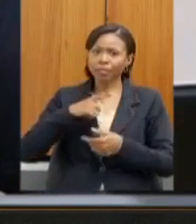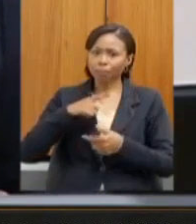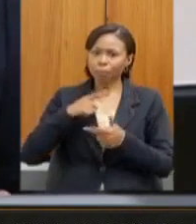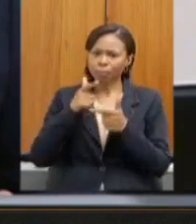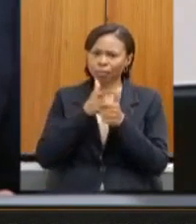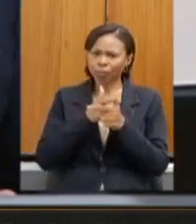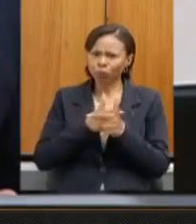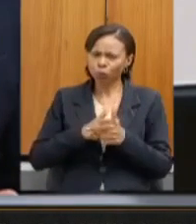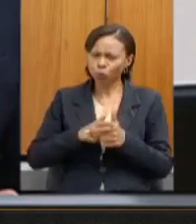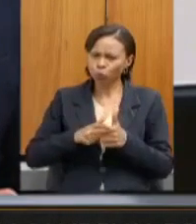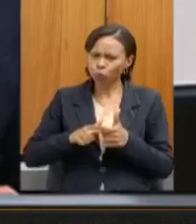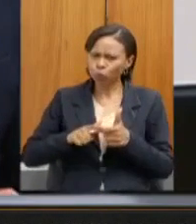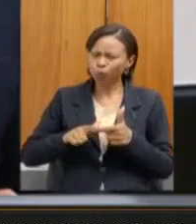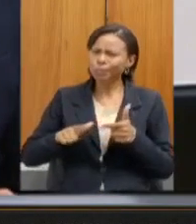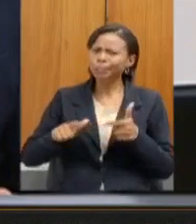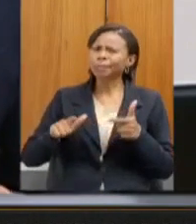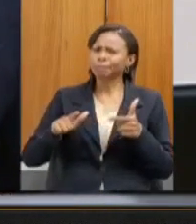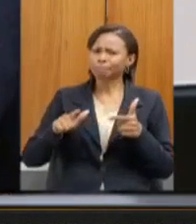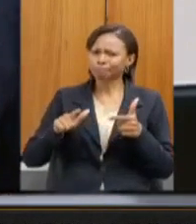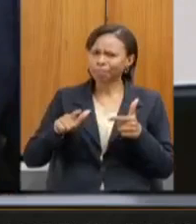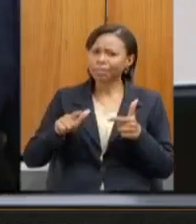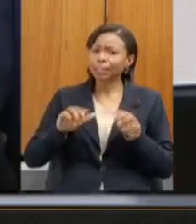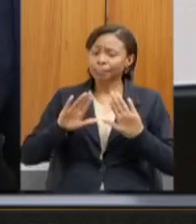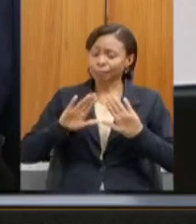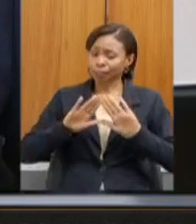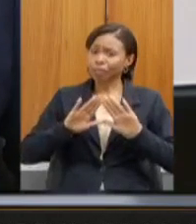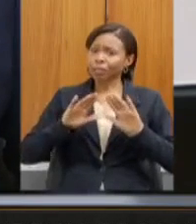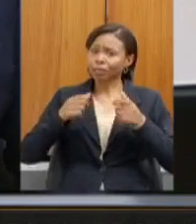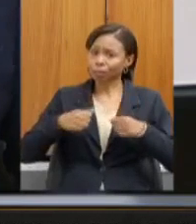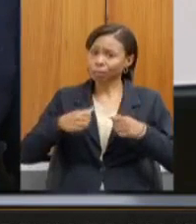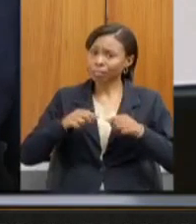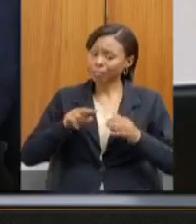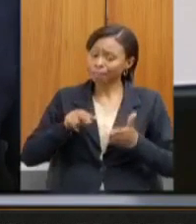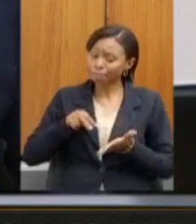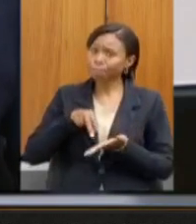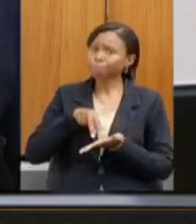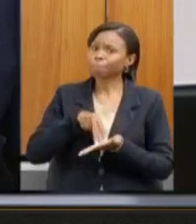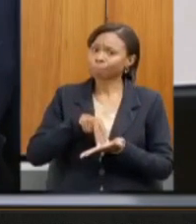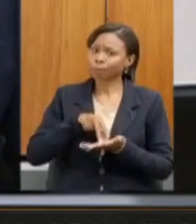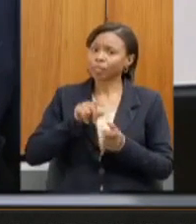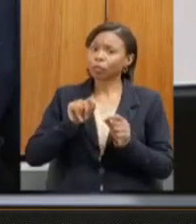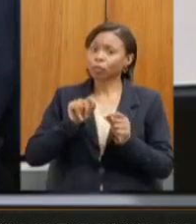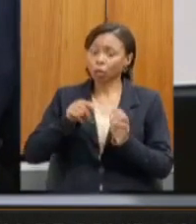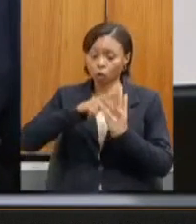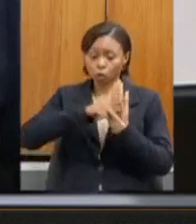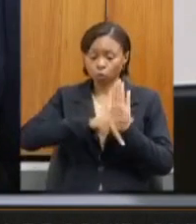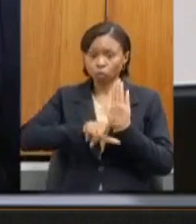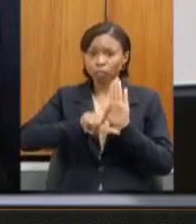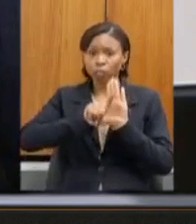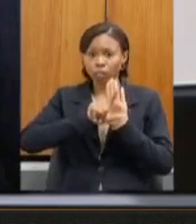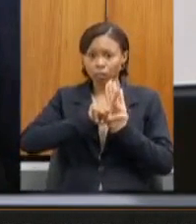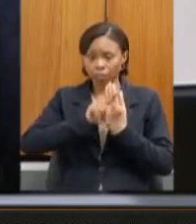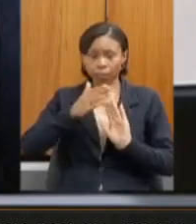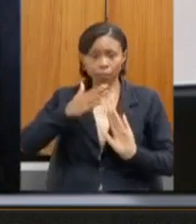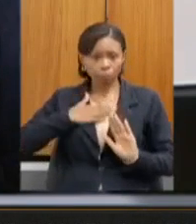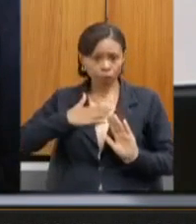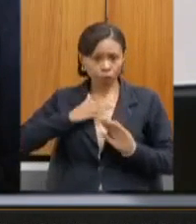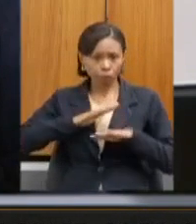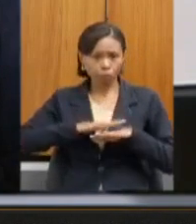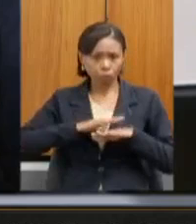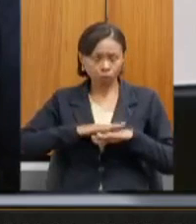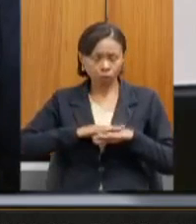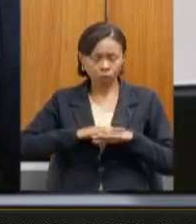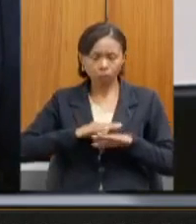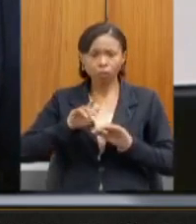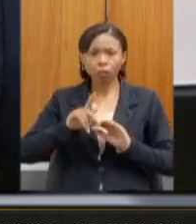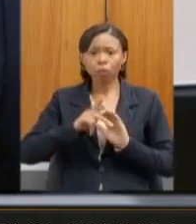se posicionar ainda esse ano, que é um projeto de lei de minha autoria, o projeto 2100 de 2020, que autoriza